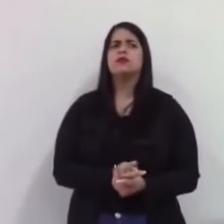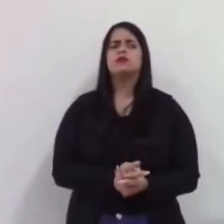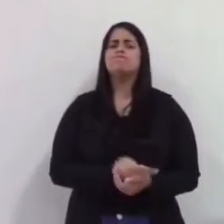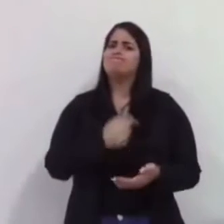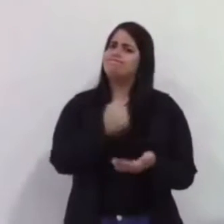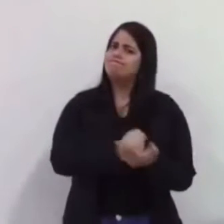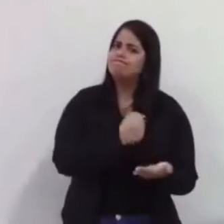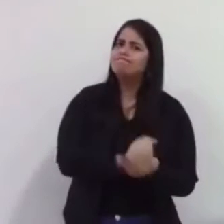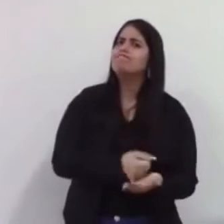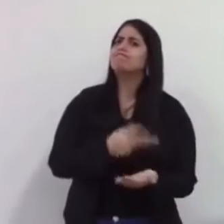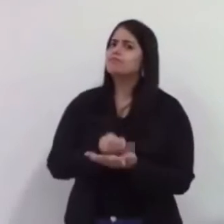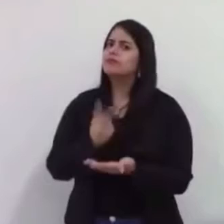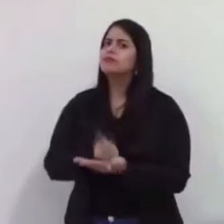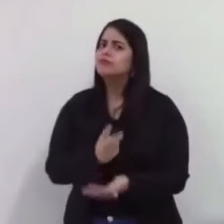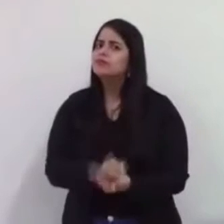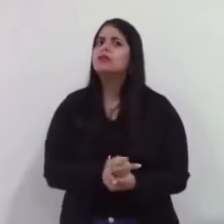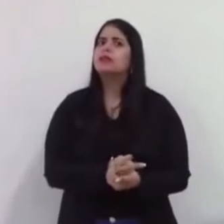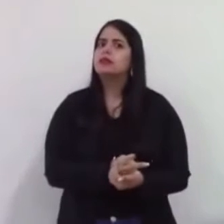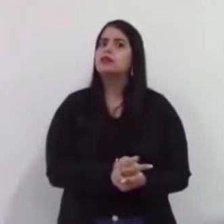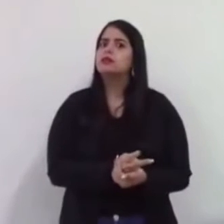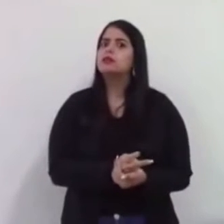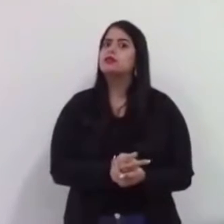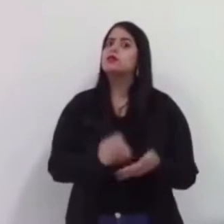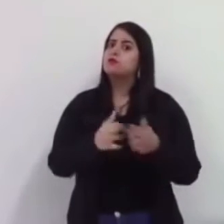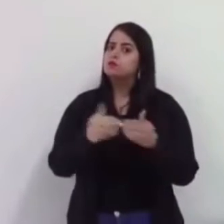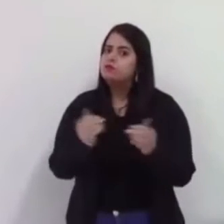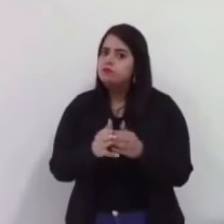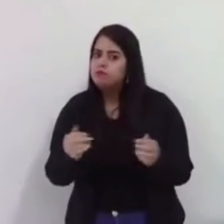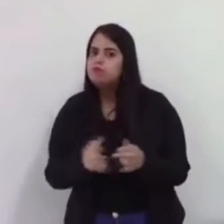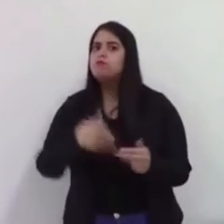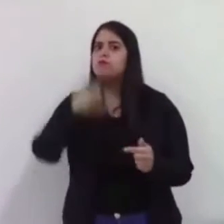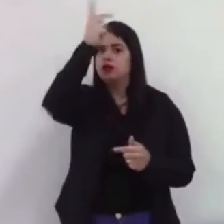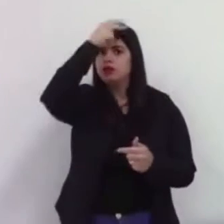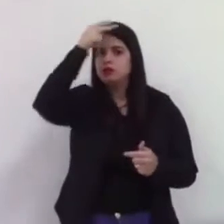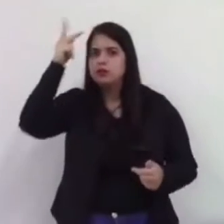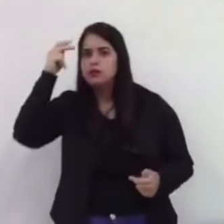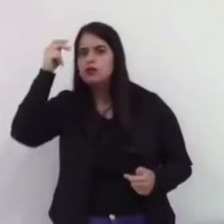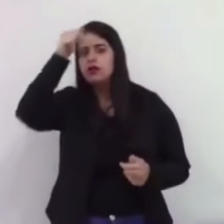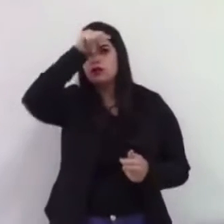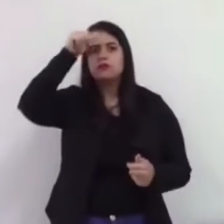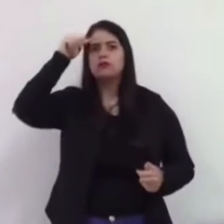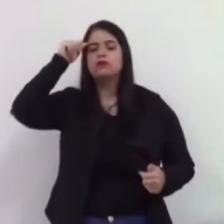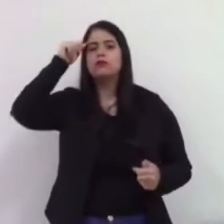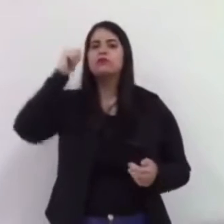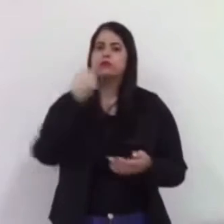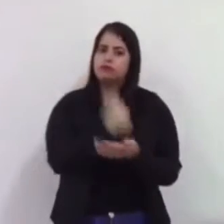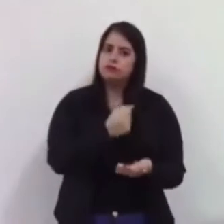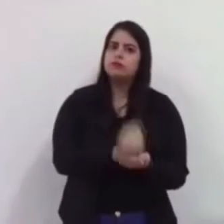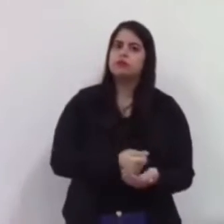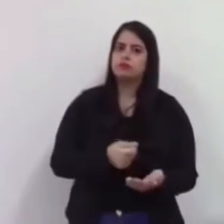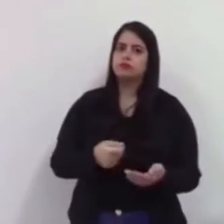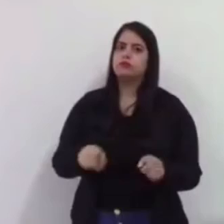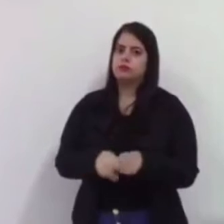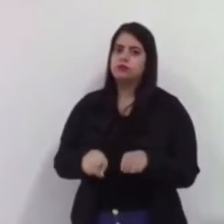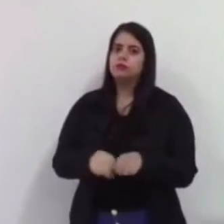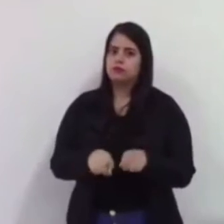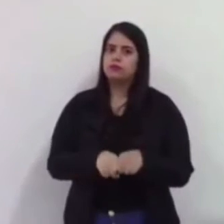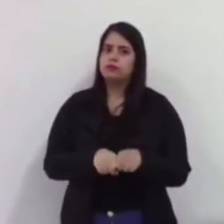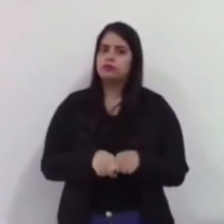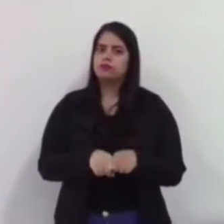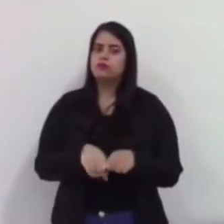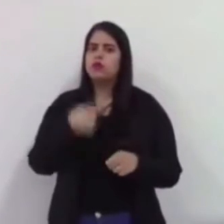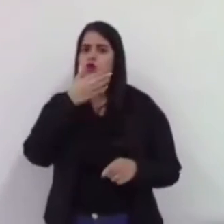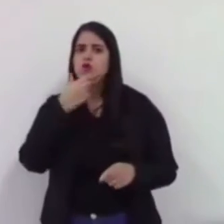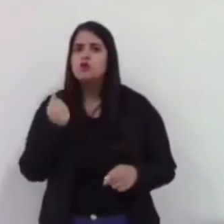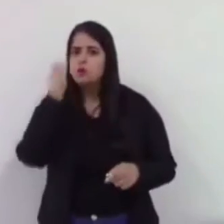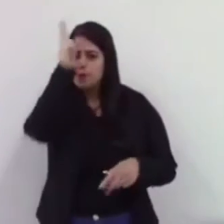é cobrado e a gente tem que estar aqui cobrando ao prefeito para ele estar lá sempre fazendo o melhor para o São Bento do